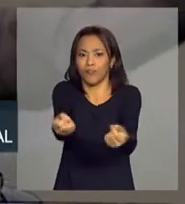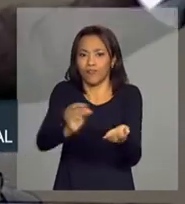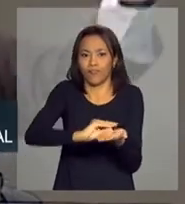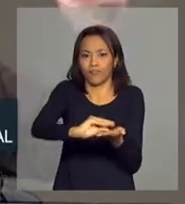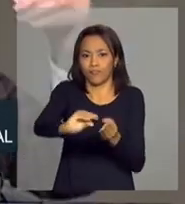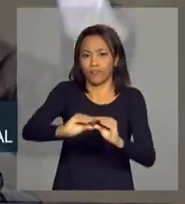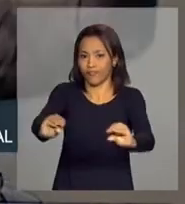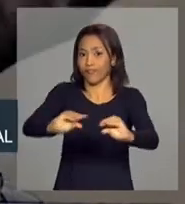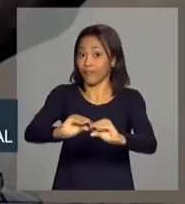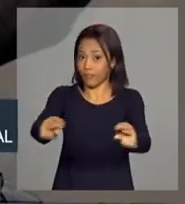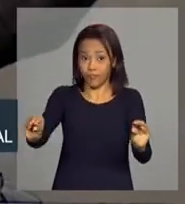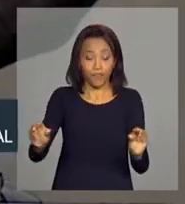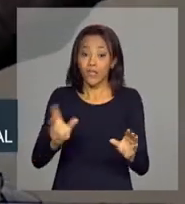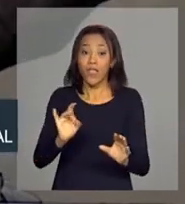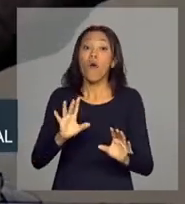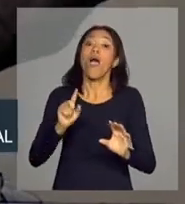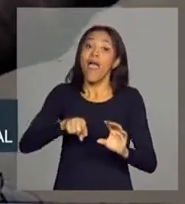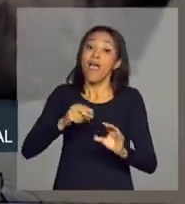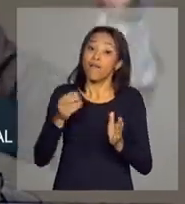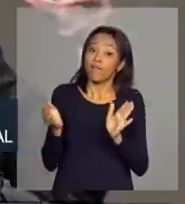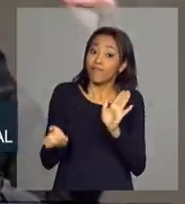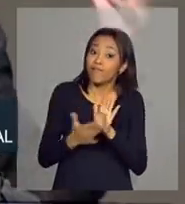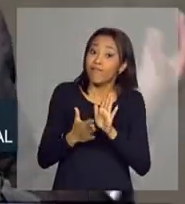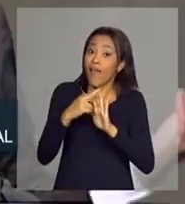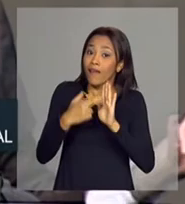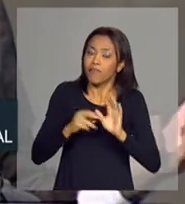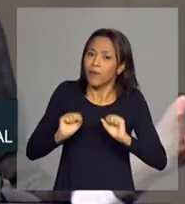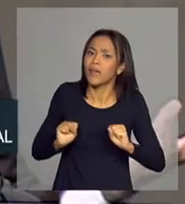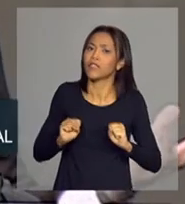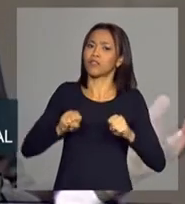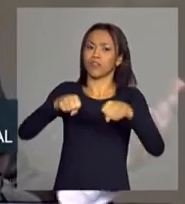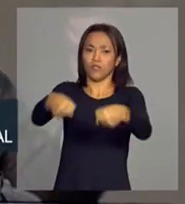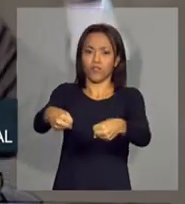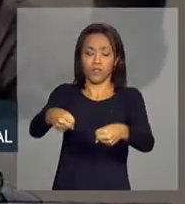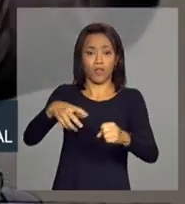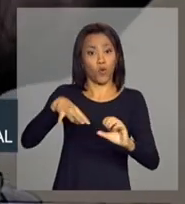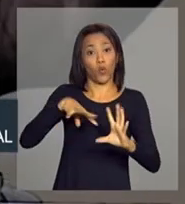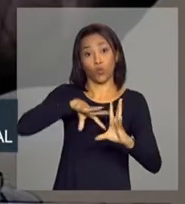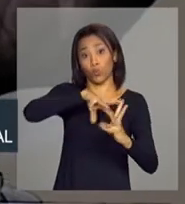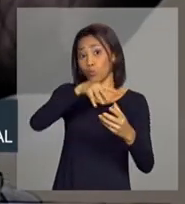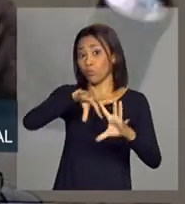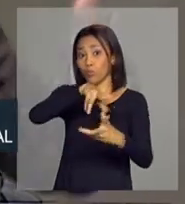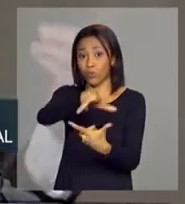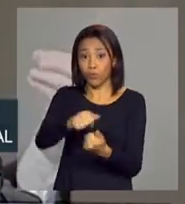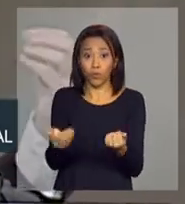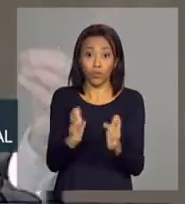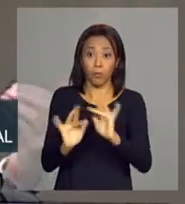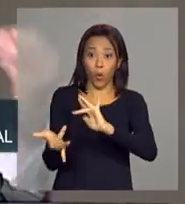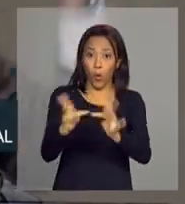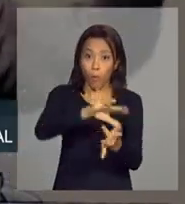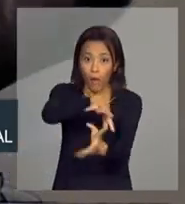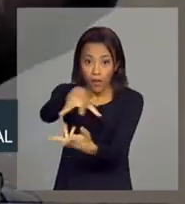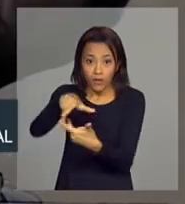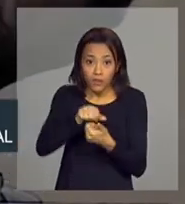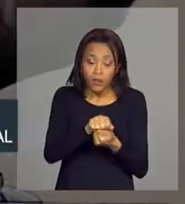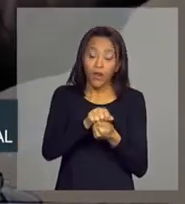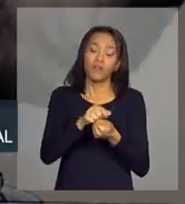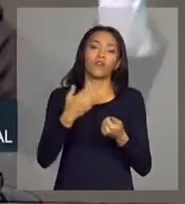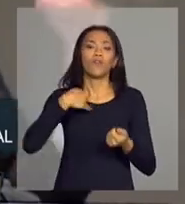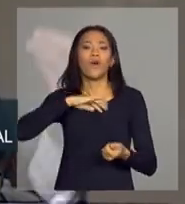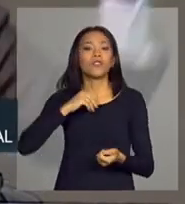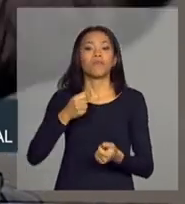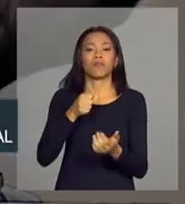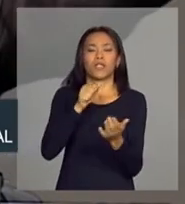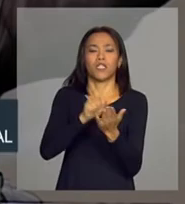parte do esforço de crescimento acelerado. Ou que no mundo globalizado de hoje, para assegurar a competitividade, temos que apostar nos